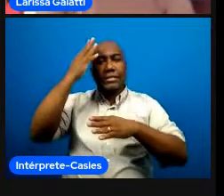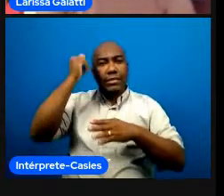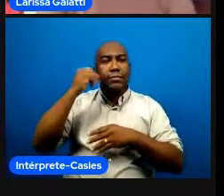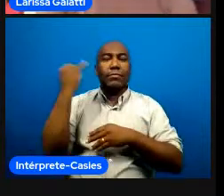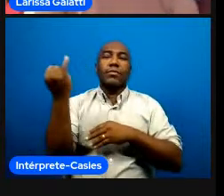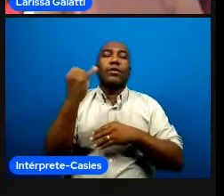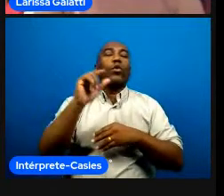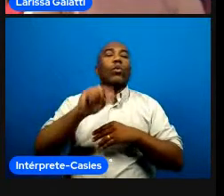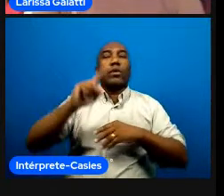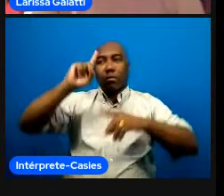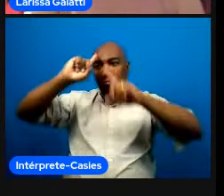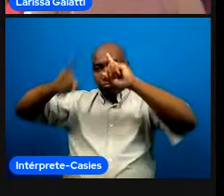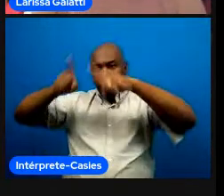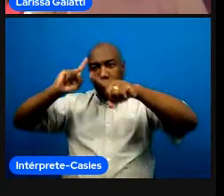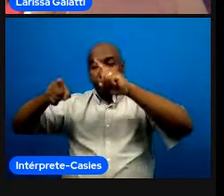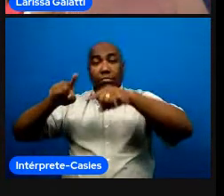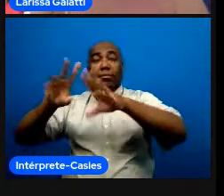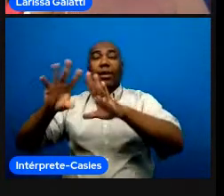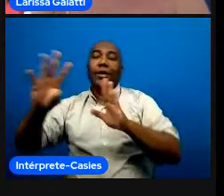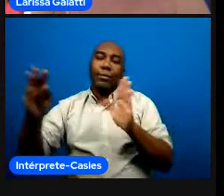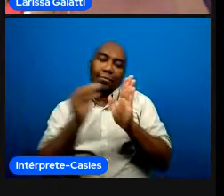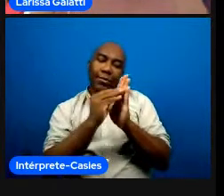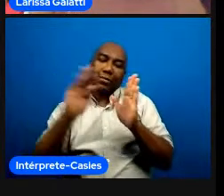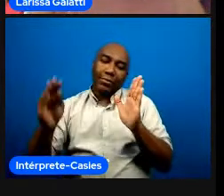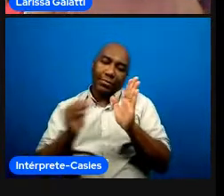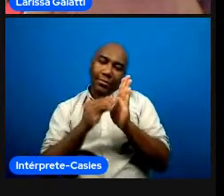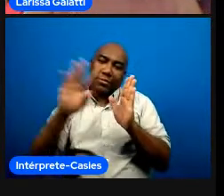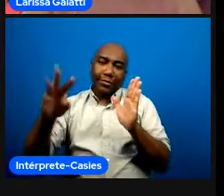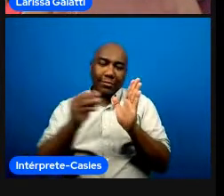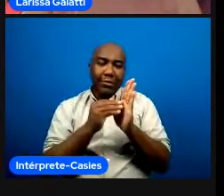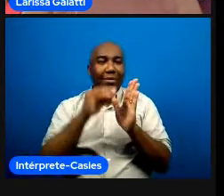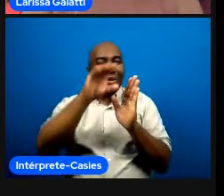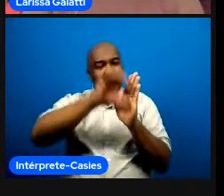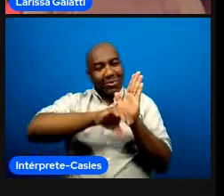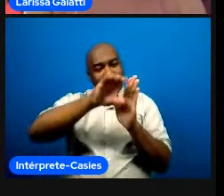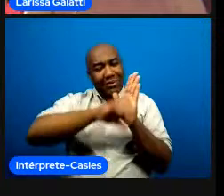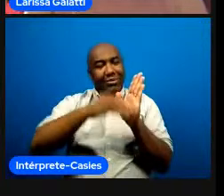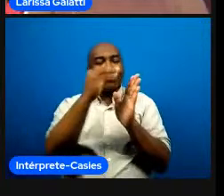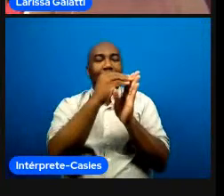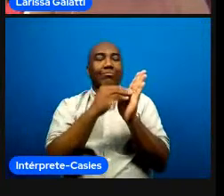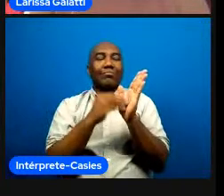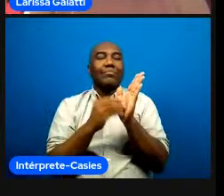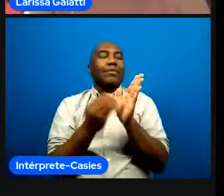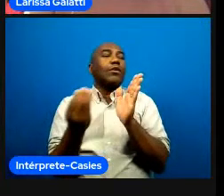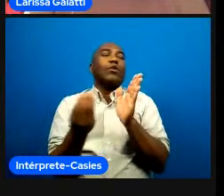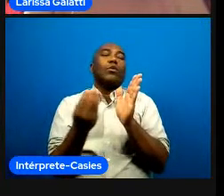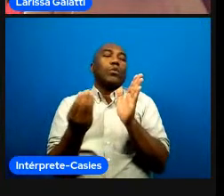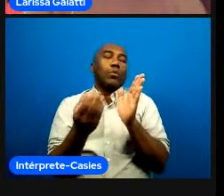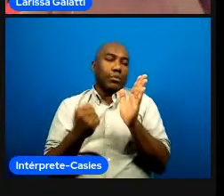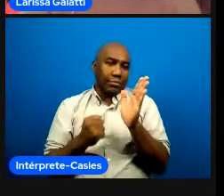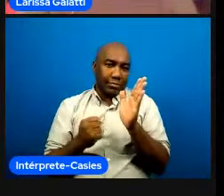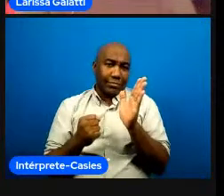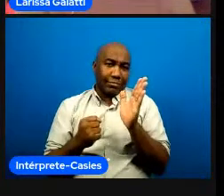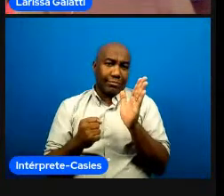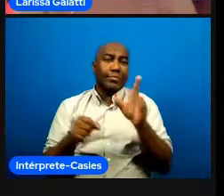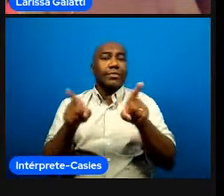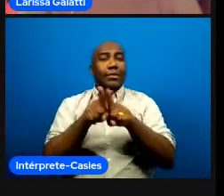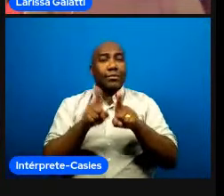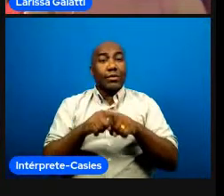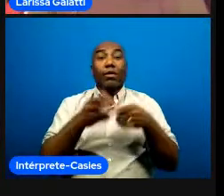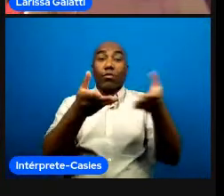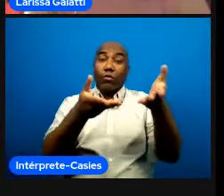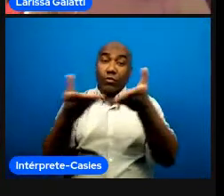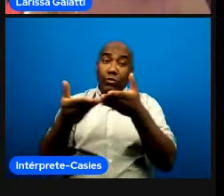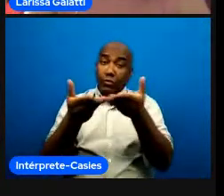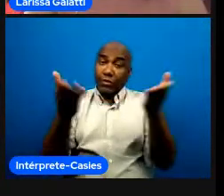trazia isso para o currículo e a abordagem centrada no aprendiz foi o que a gente escolheu e inclusive eu já convido vocês no dia 18